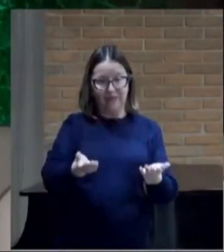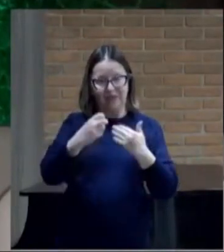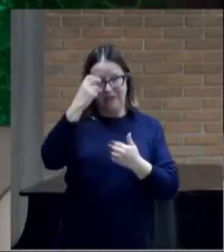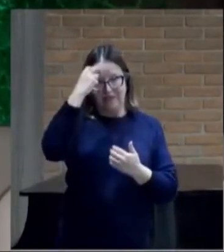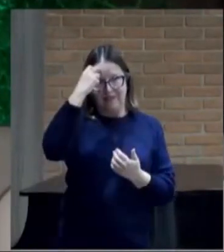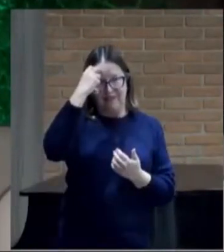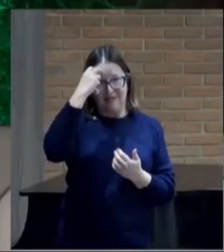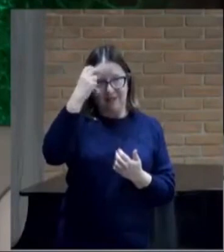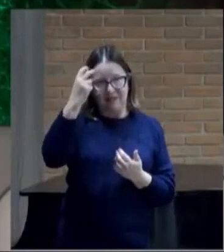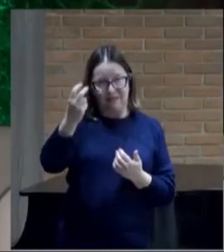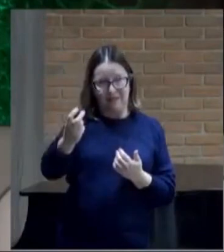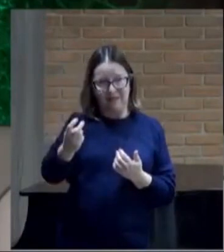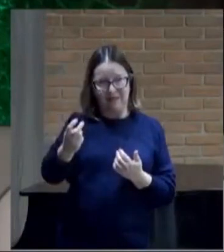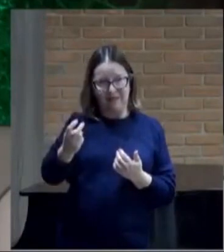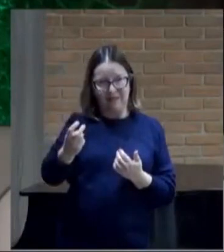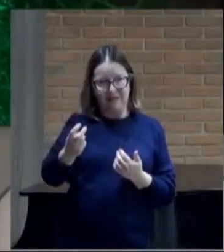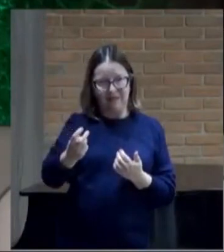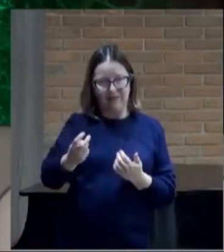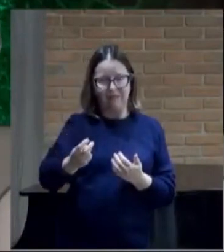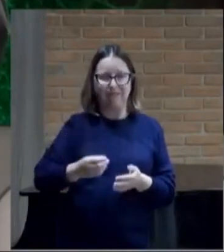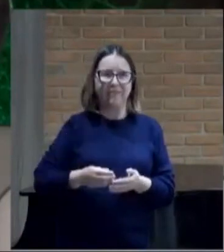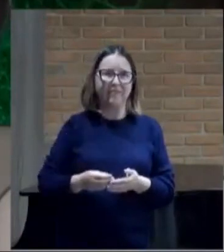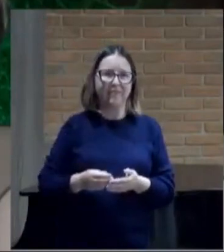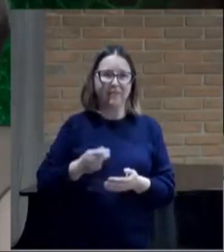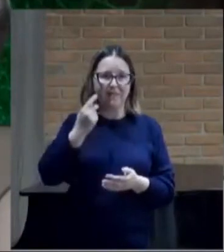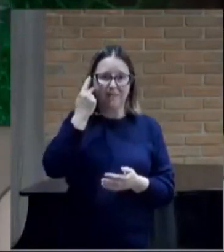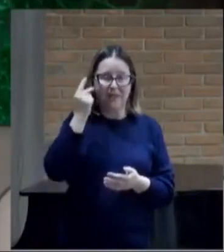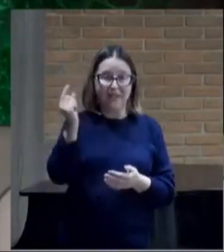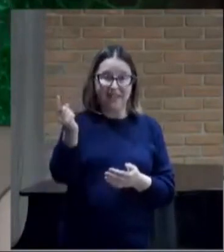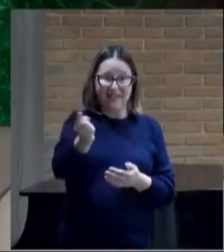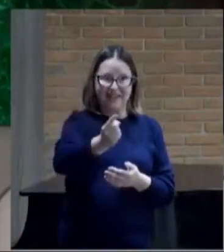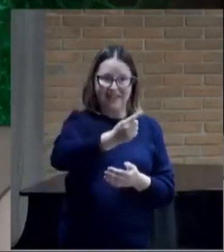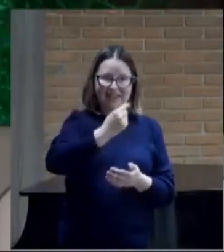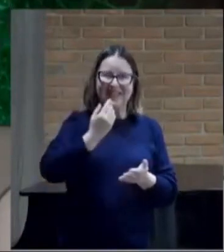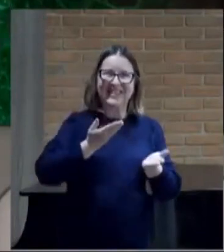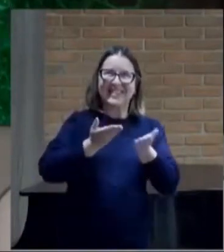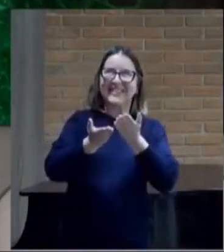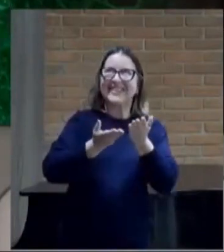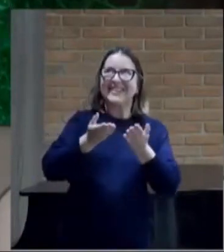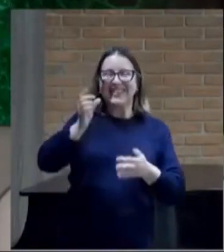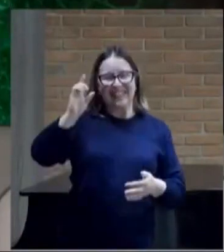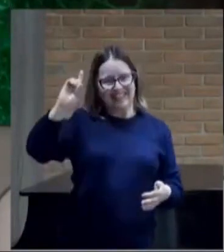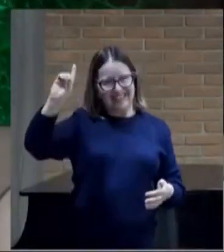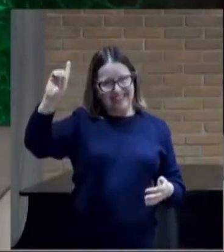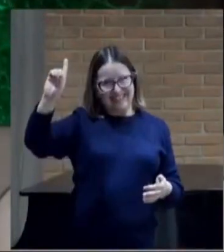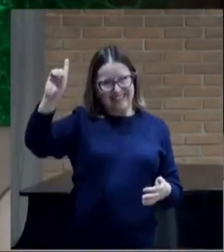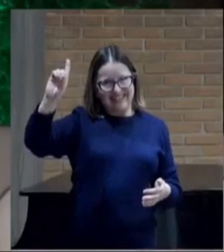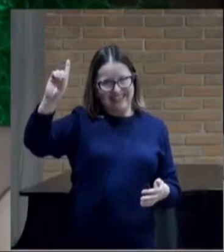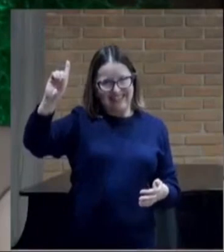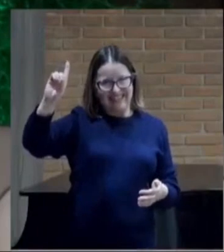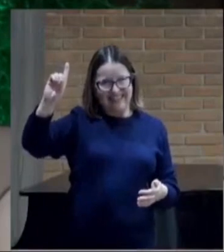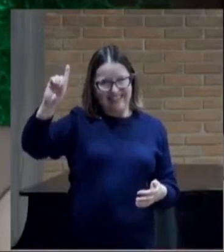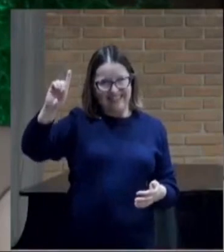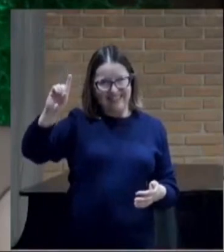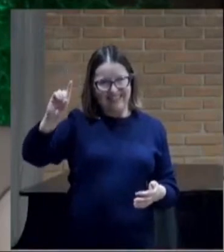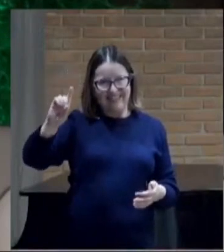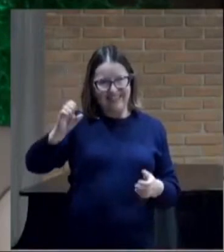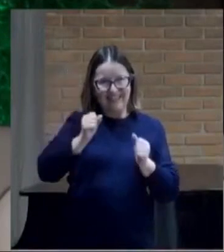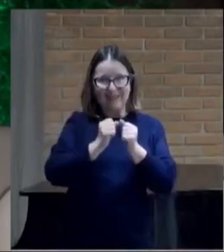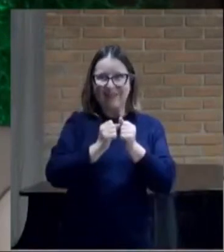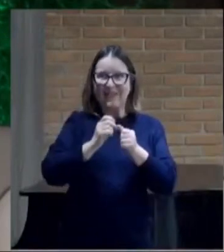Ele dá Condições Para que nós Sirvamos a Deus Com a força